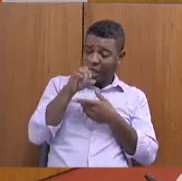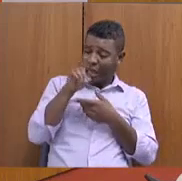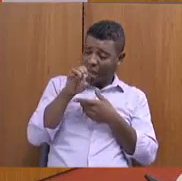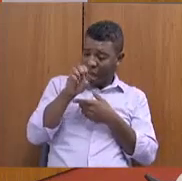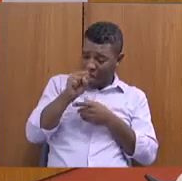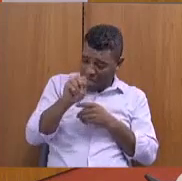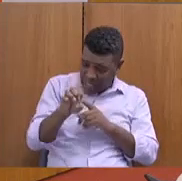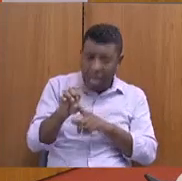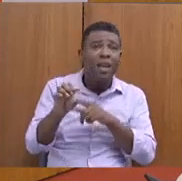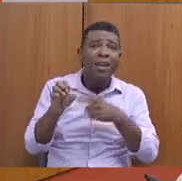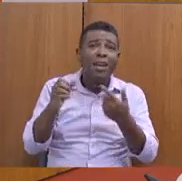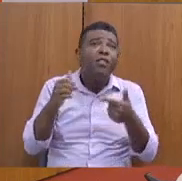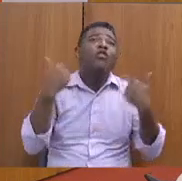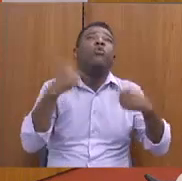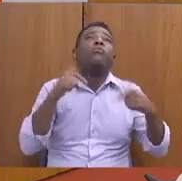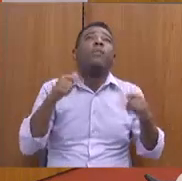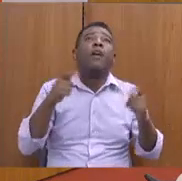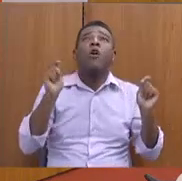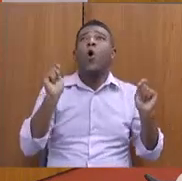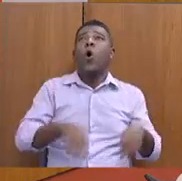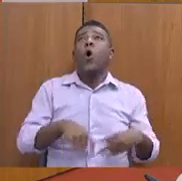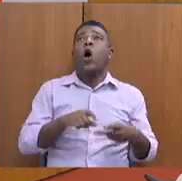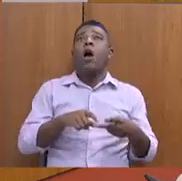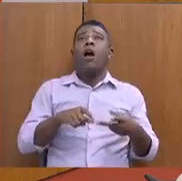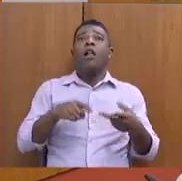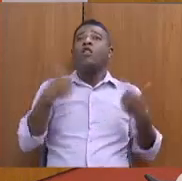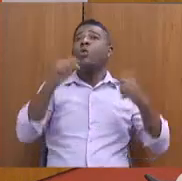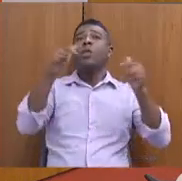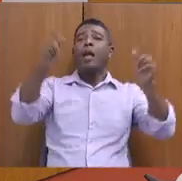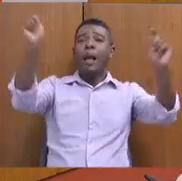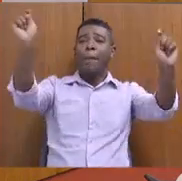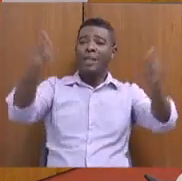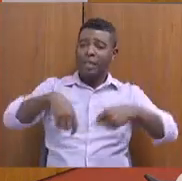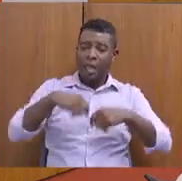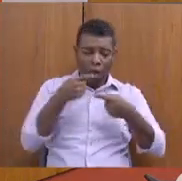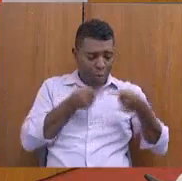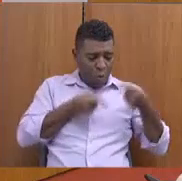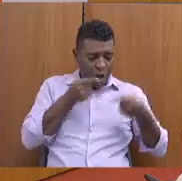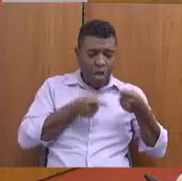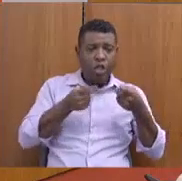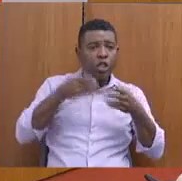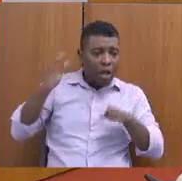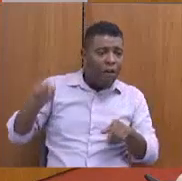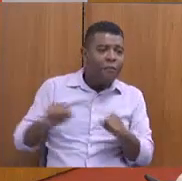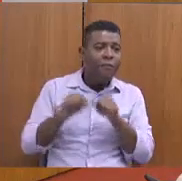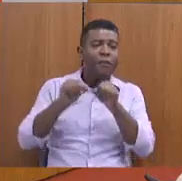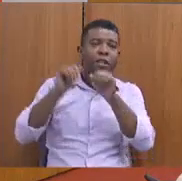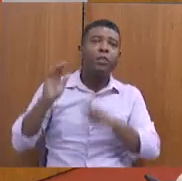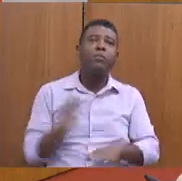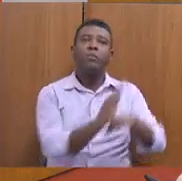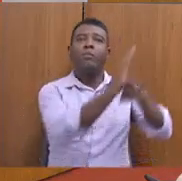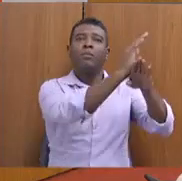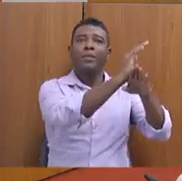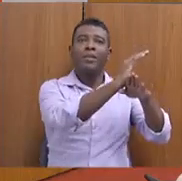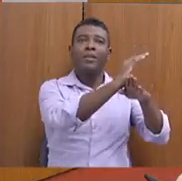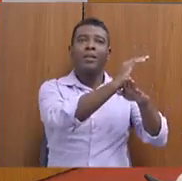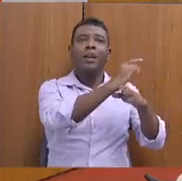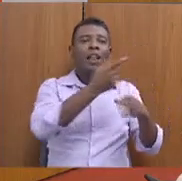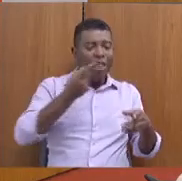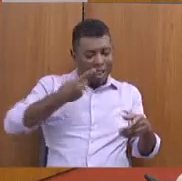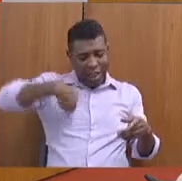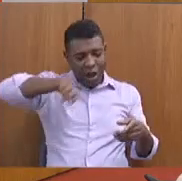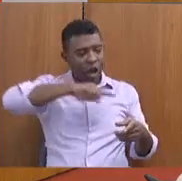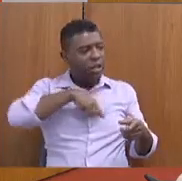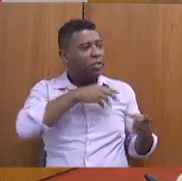a condição e a capacidade de executar as políticas que nós vemos lá na ponta. Por onde nós percorremos, os